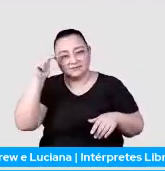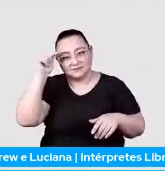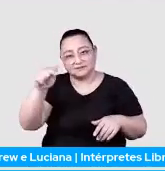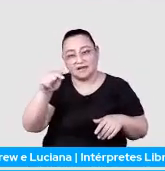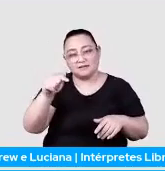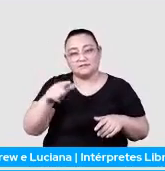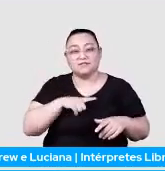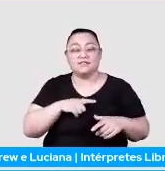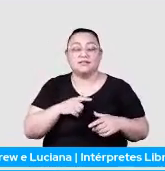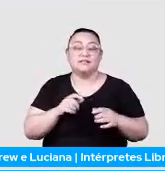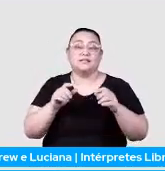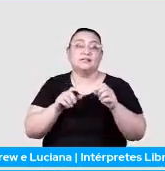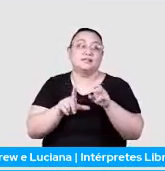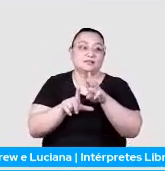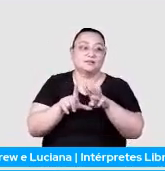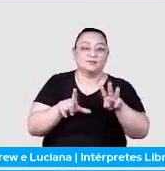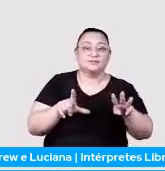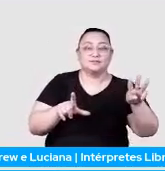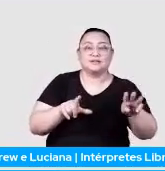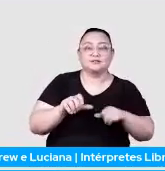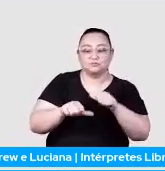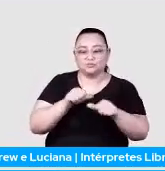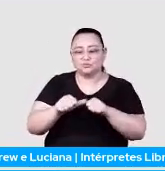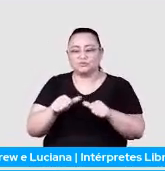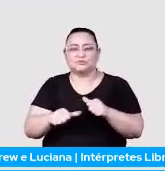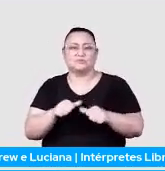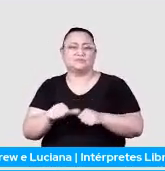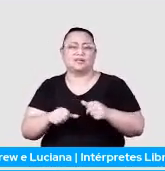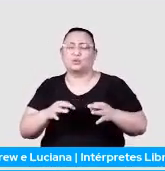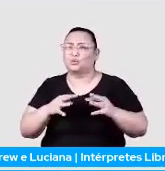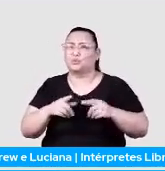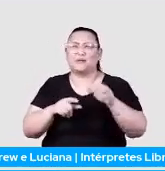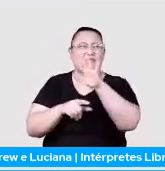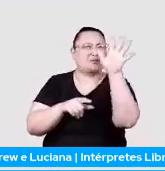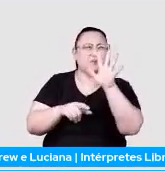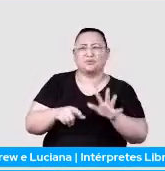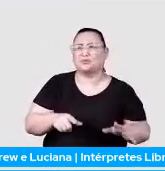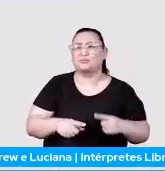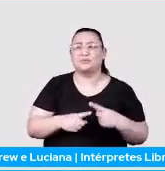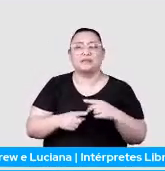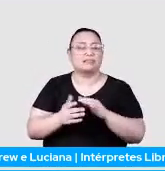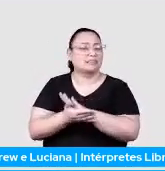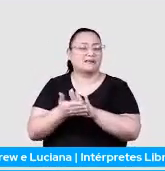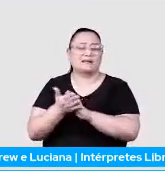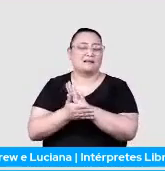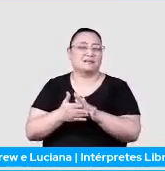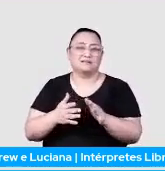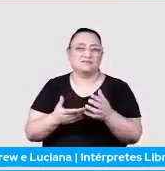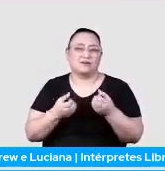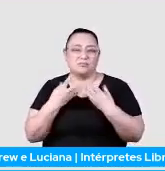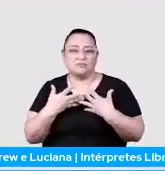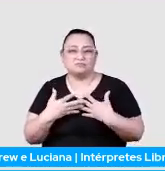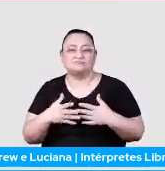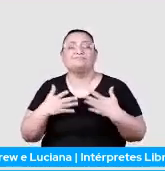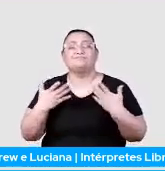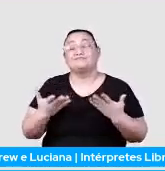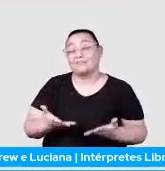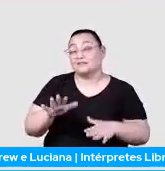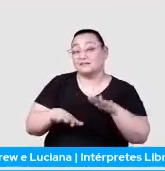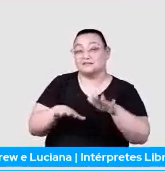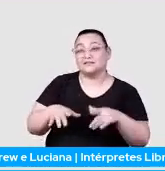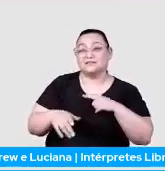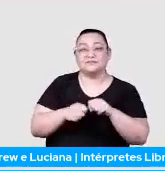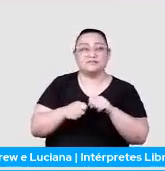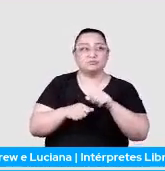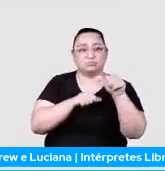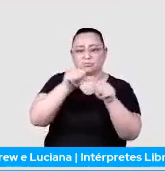em geral mudarem a interface e quebrarem tudo, e fica um negócio caótico quando nenhum Spider funciona. Algumas vezes, o que altera só os seletores